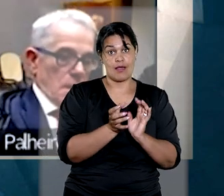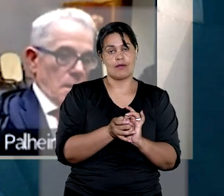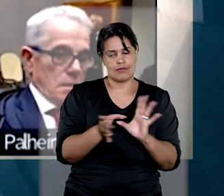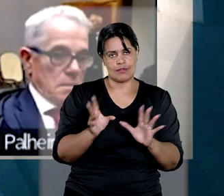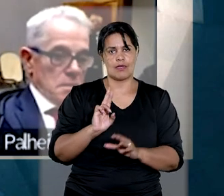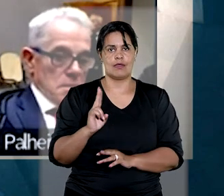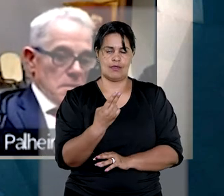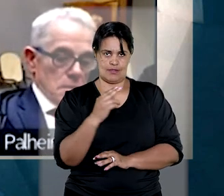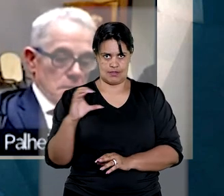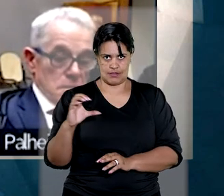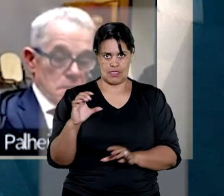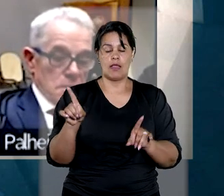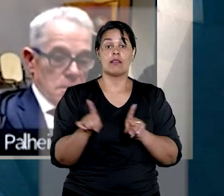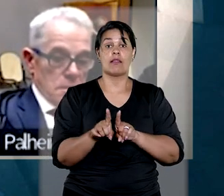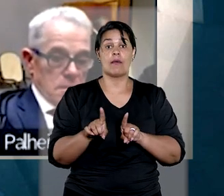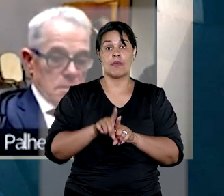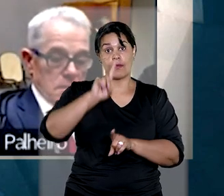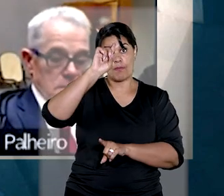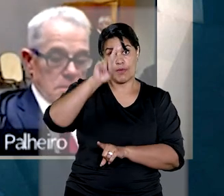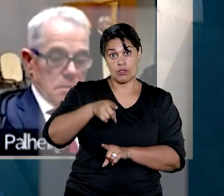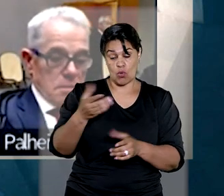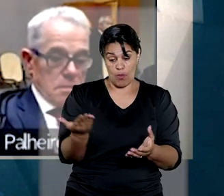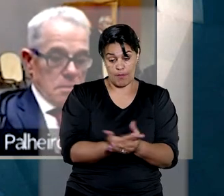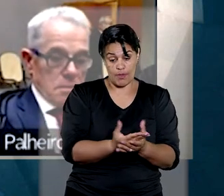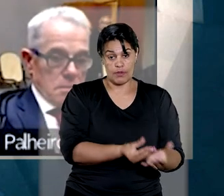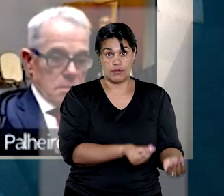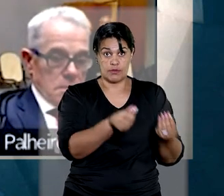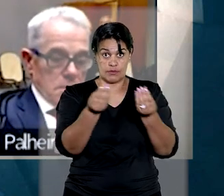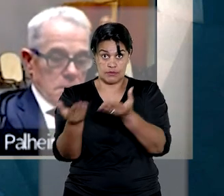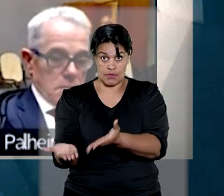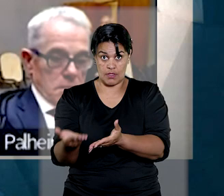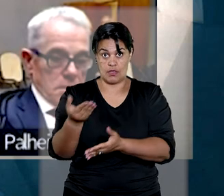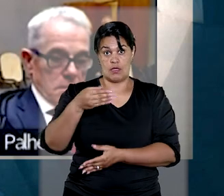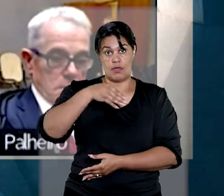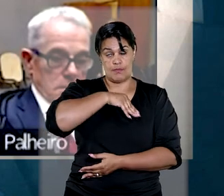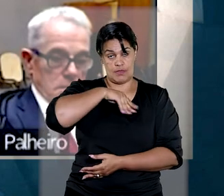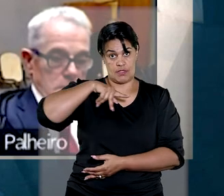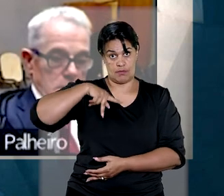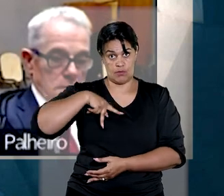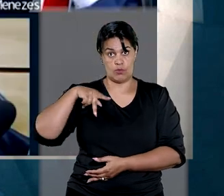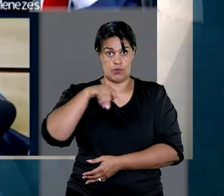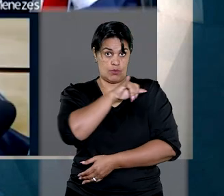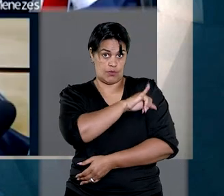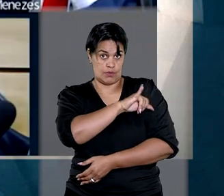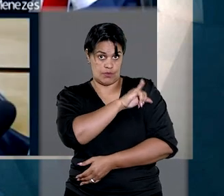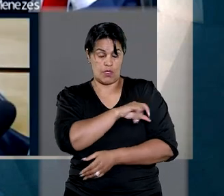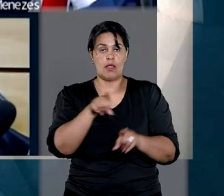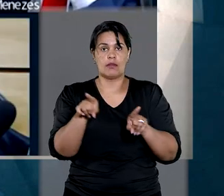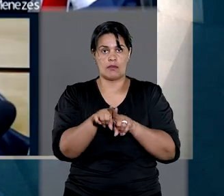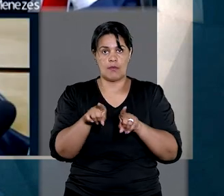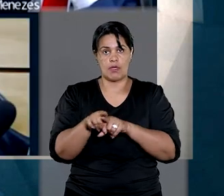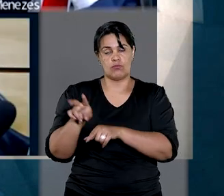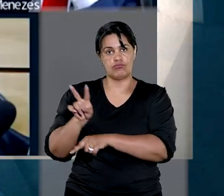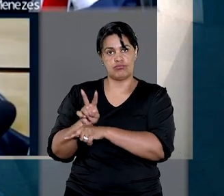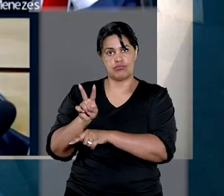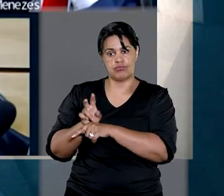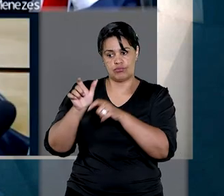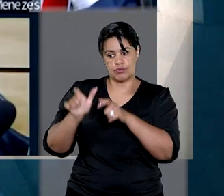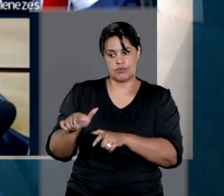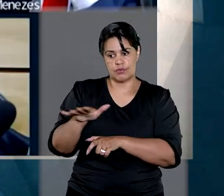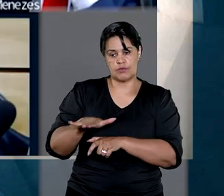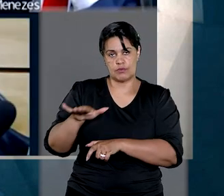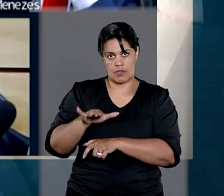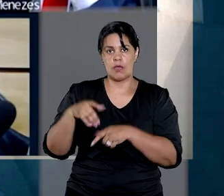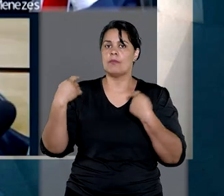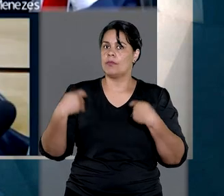corpus, o colegiado determinou a remessa da decisão ao Ministério Público do Rio de Janeiro e à Corregedoria da Polícia Militar do